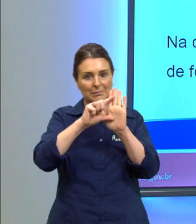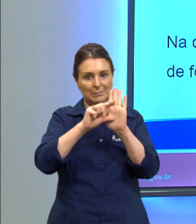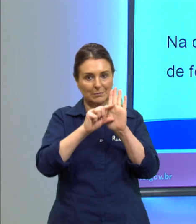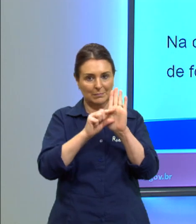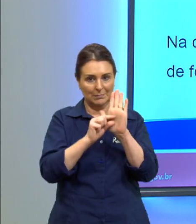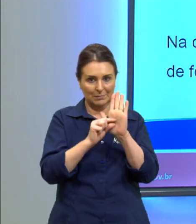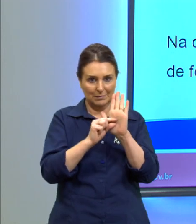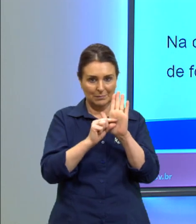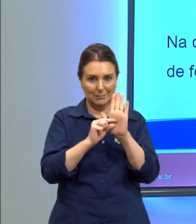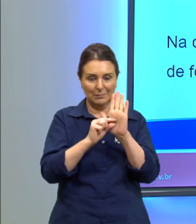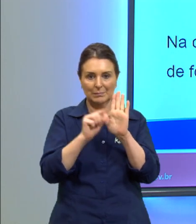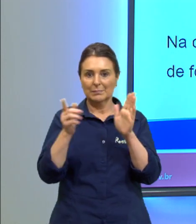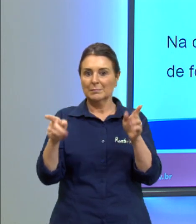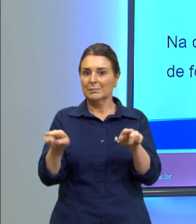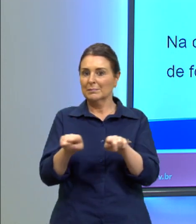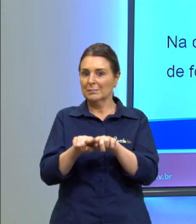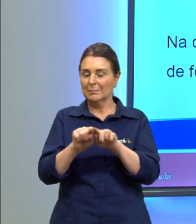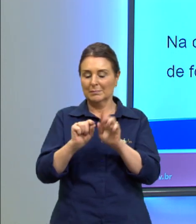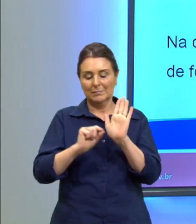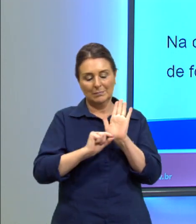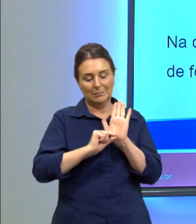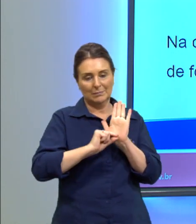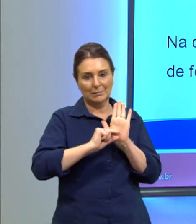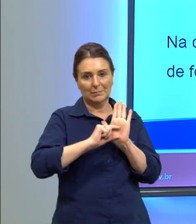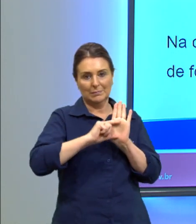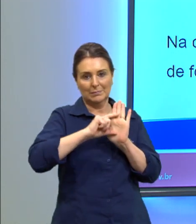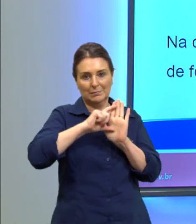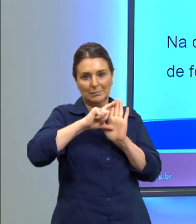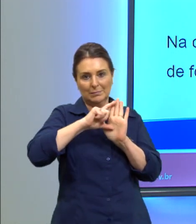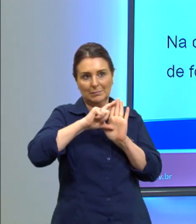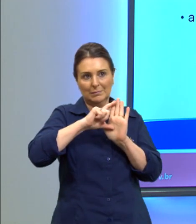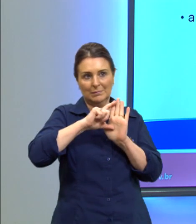e da forma crescente de baixo para cima